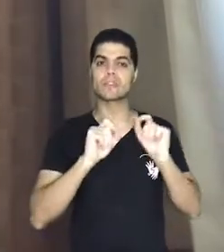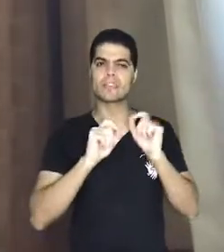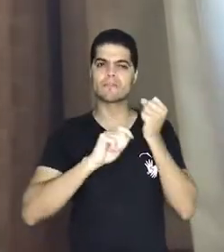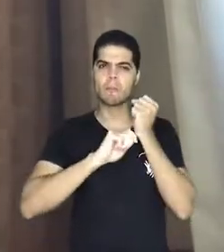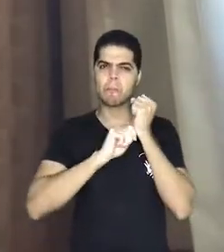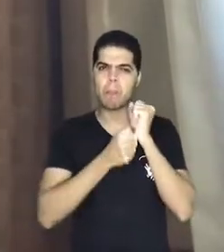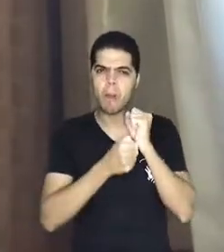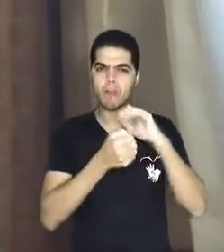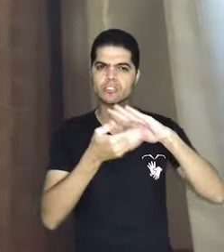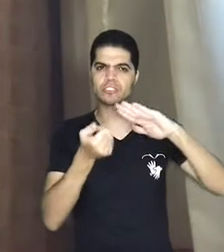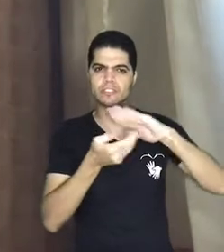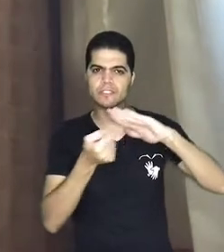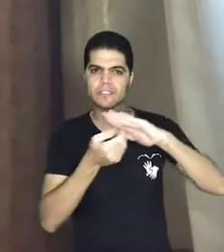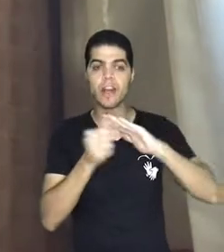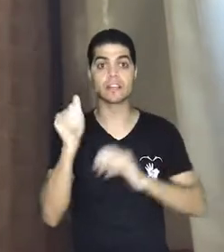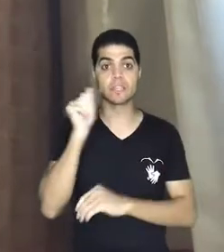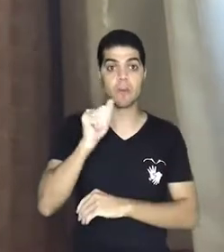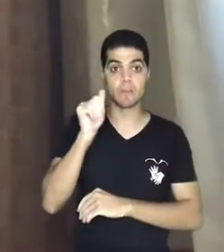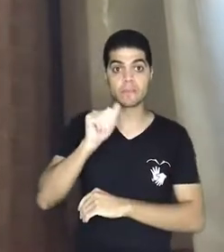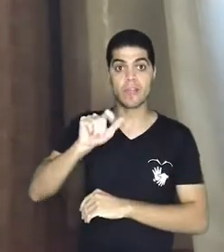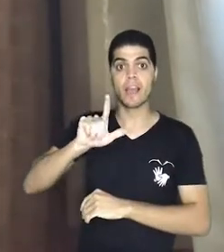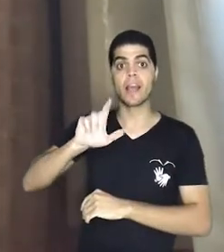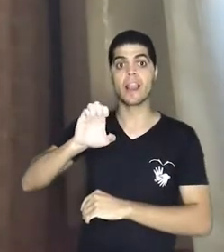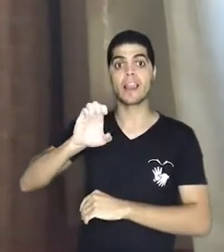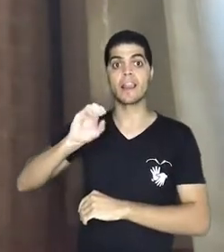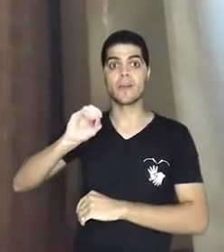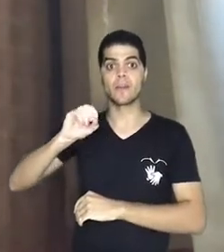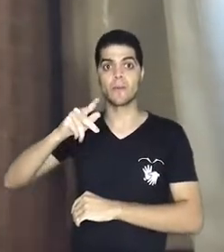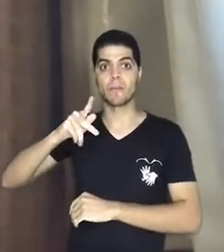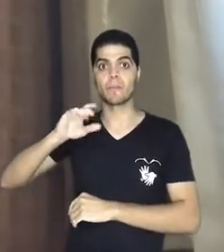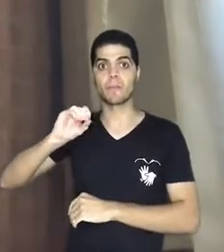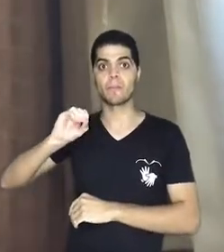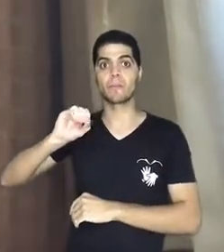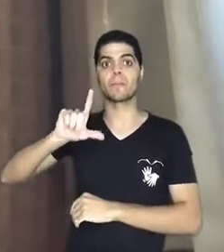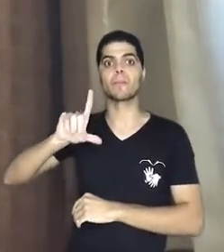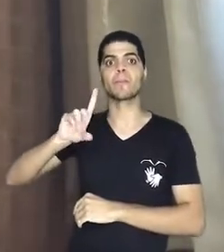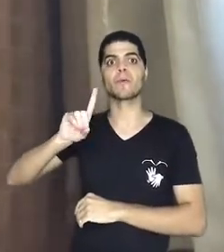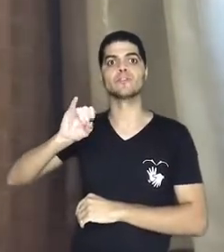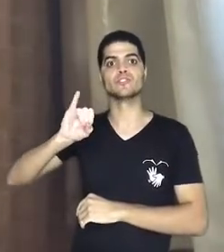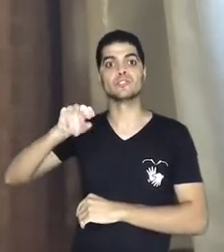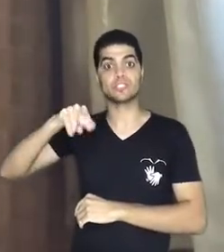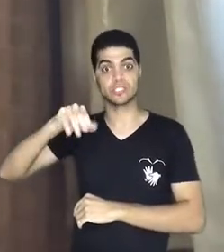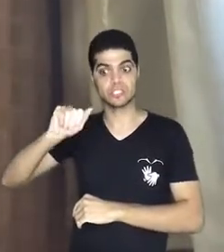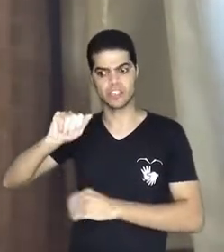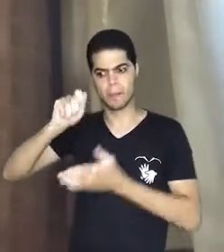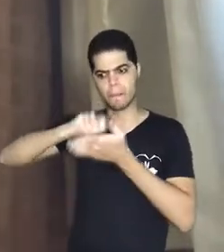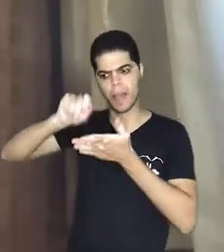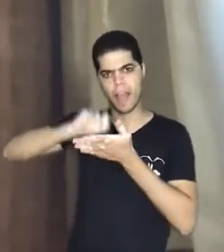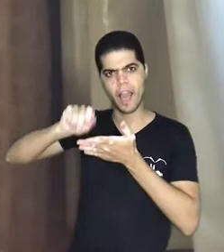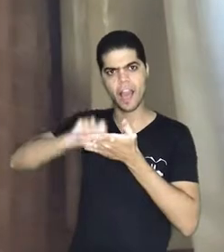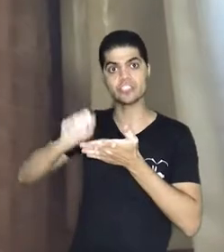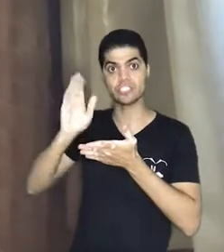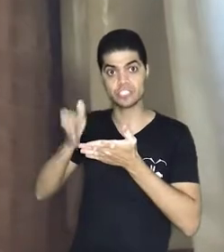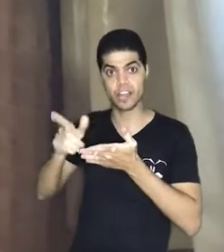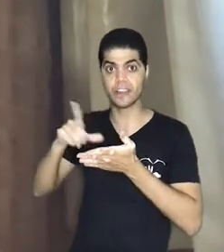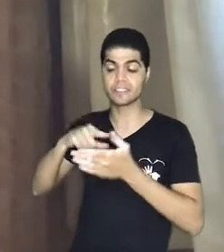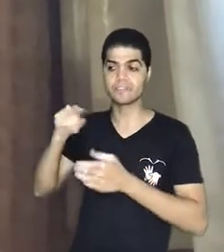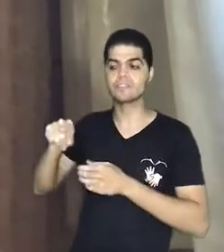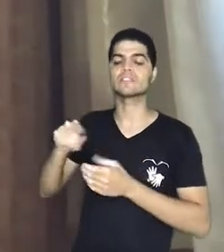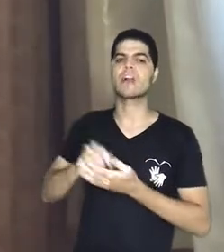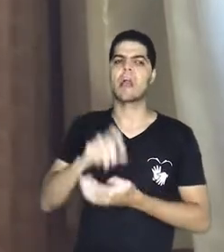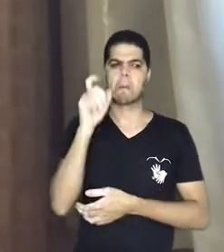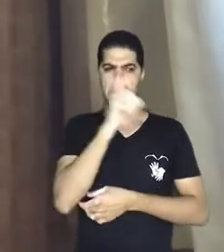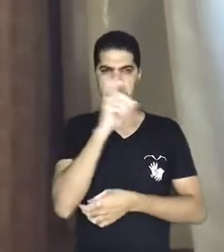pouquíssimo comentado, que é o de que Leopoldina já tinha assinado antes a independência. Além disso, por meio daquela imagem temos reforçado o mito da